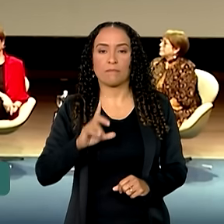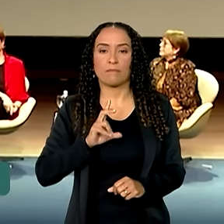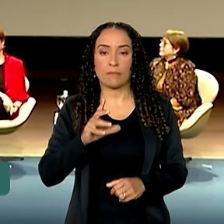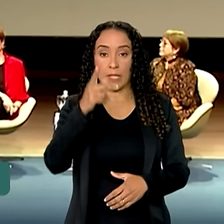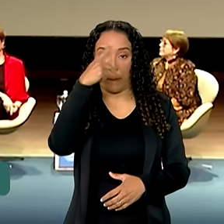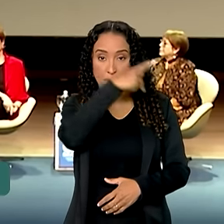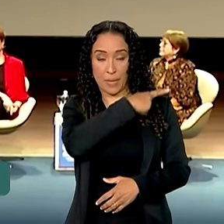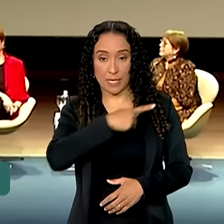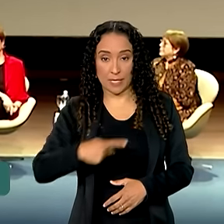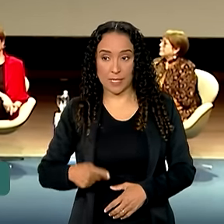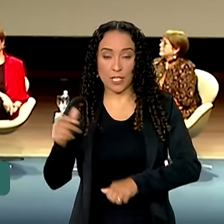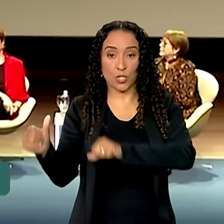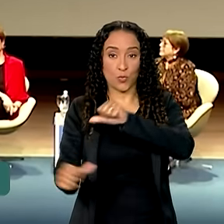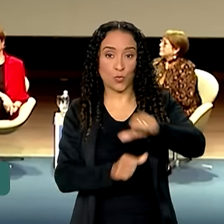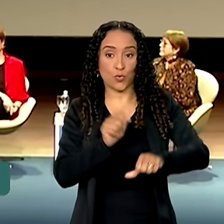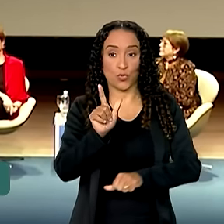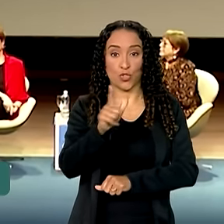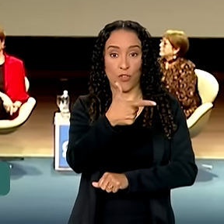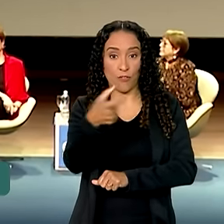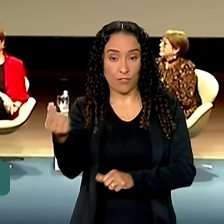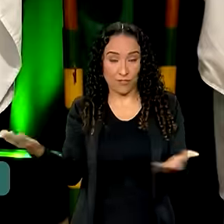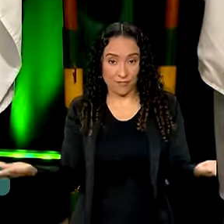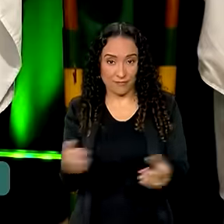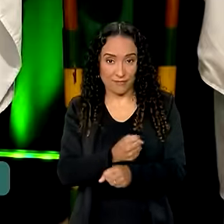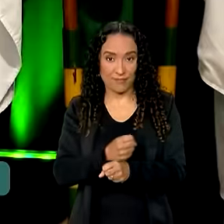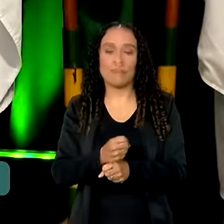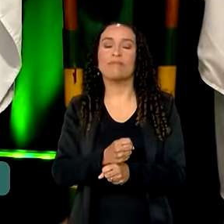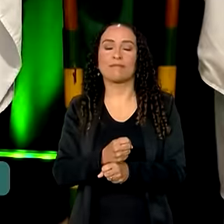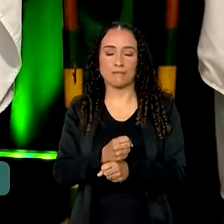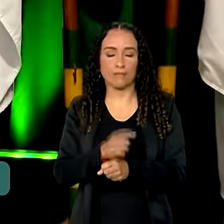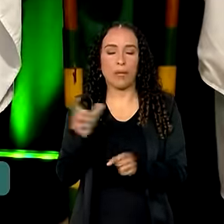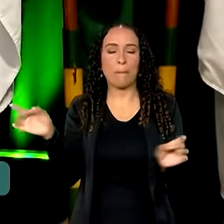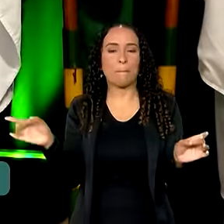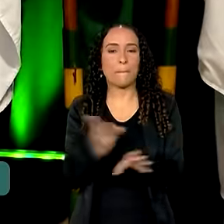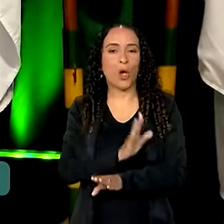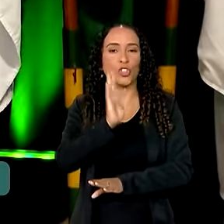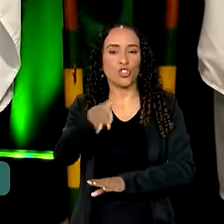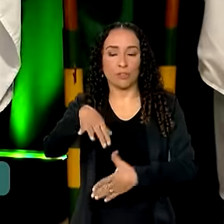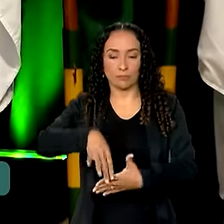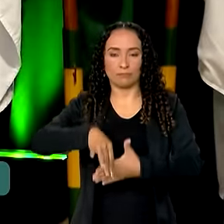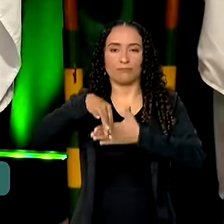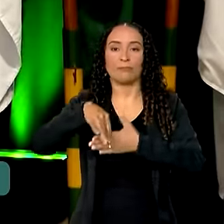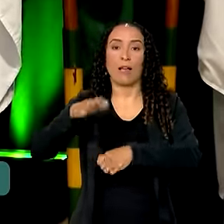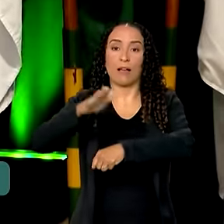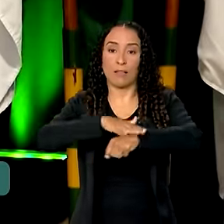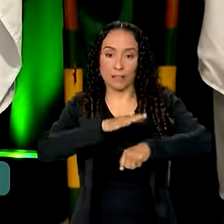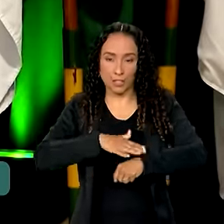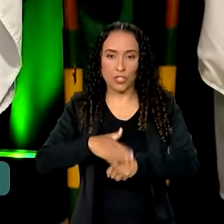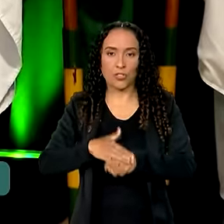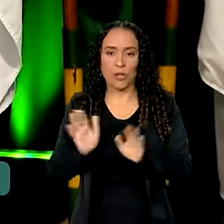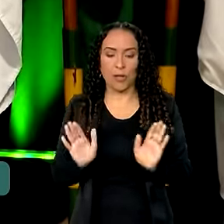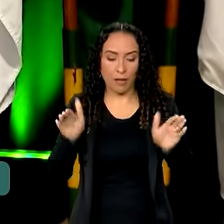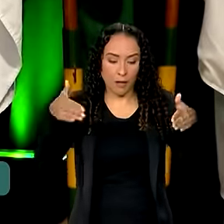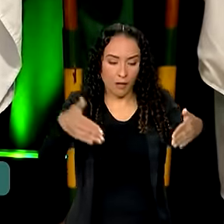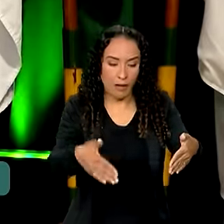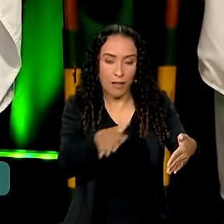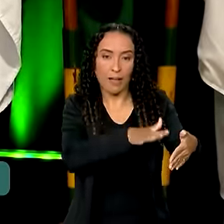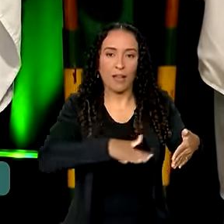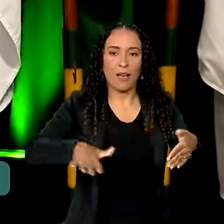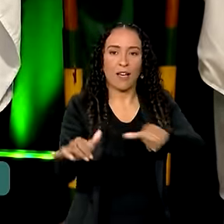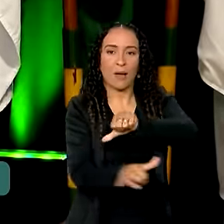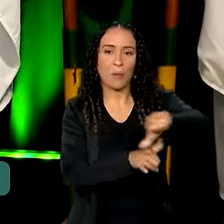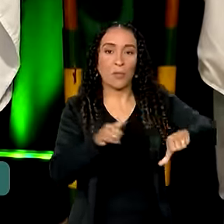presidência rotativa do G20 este ano e está pronto para liderar as ações voltadas para as